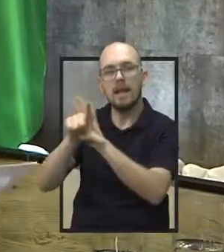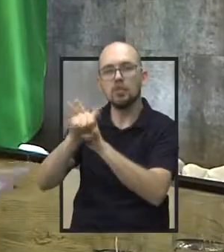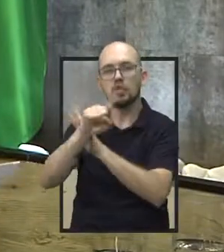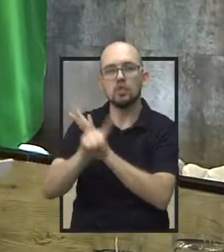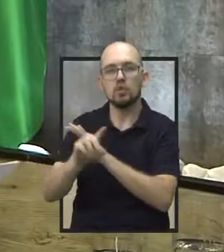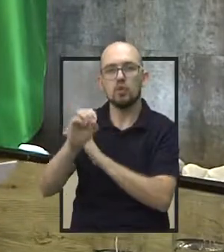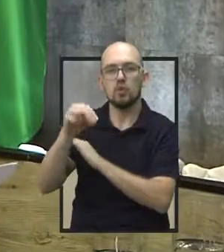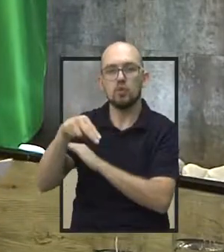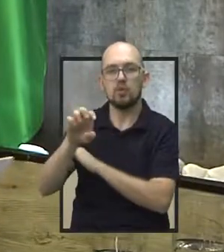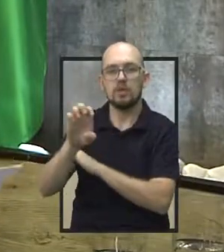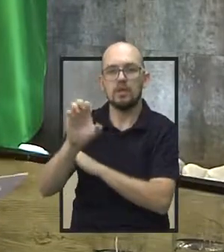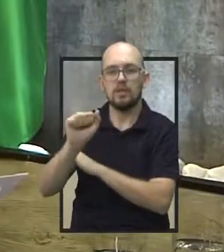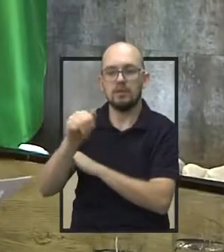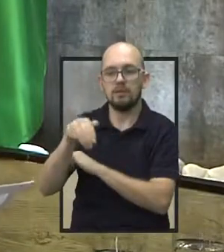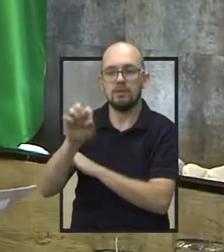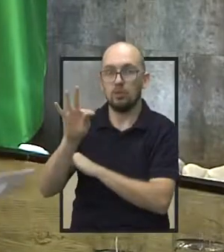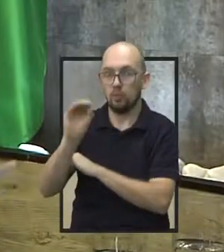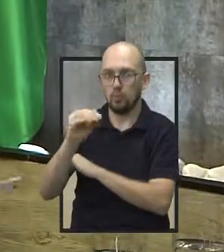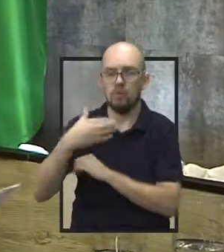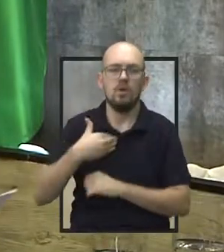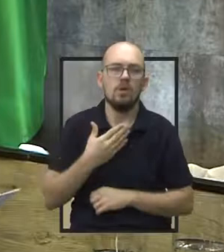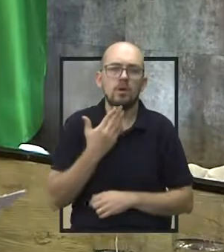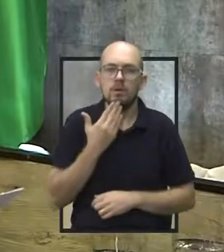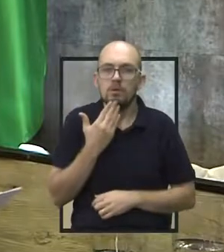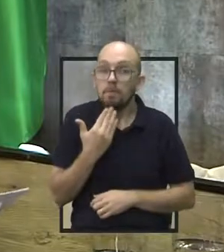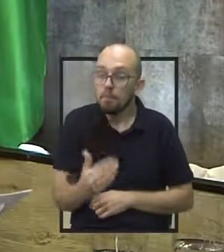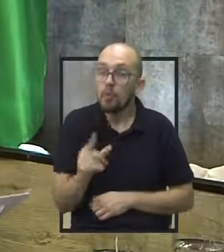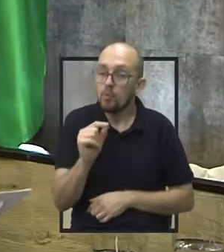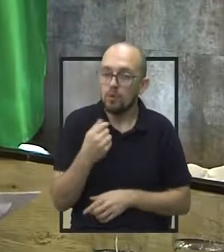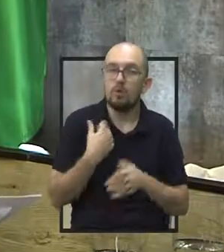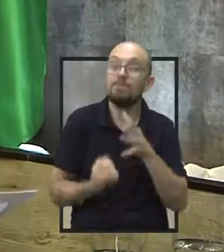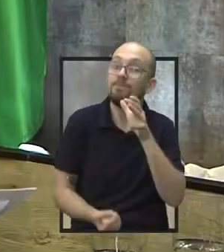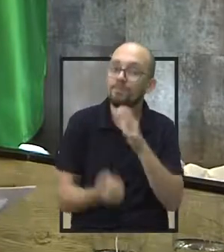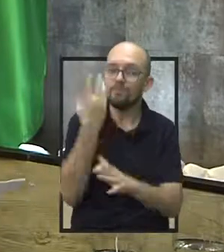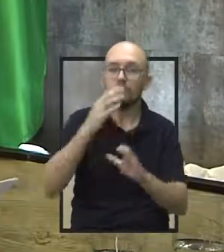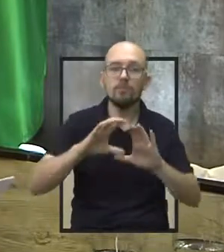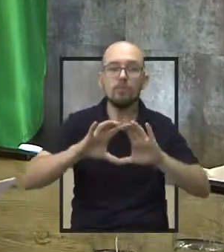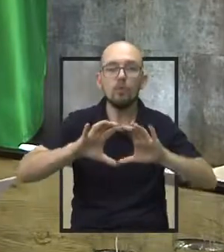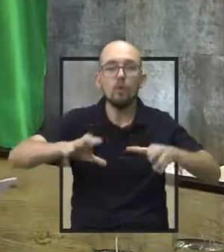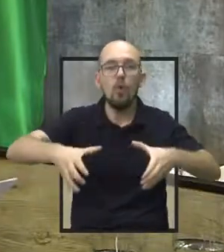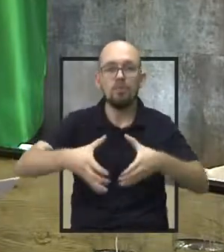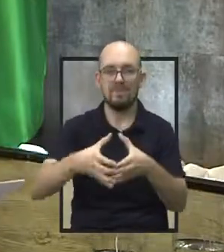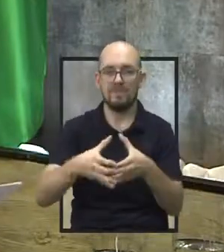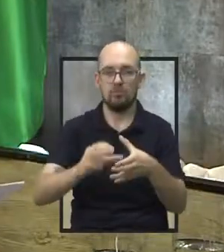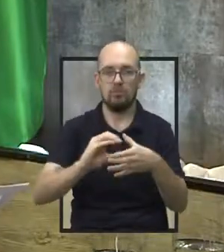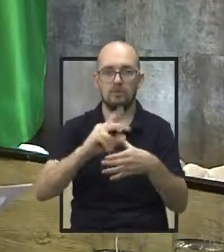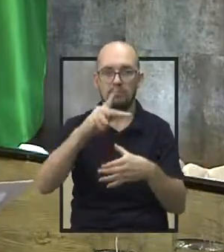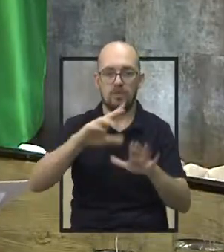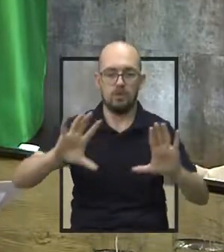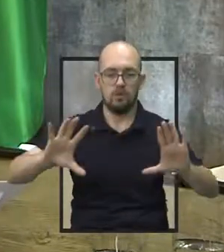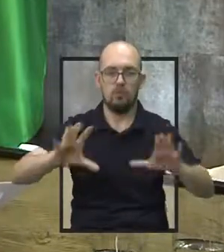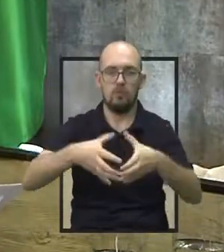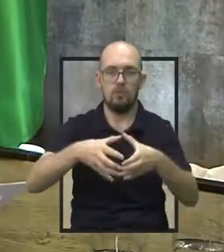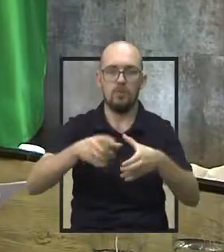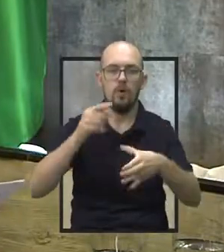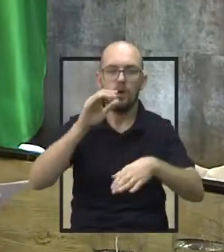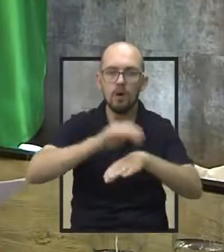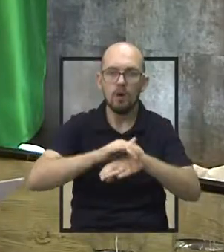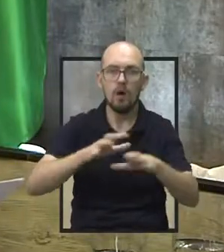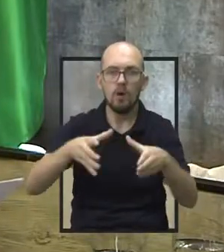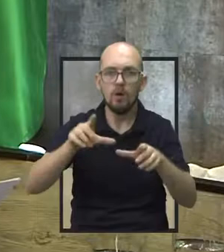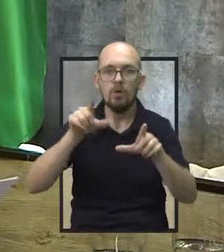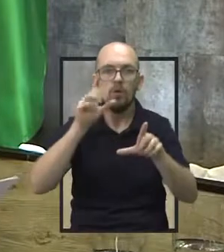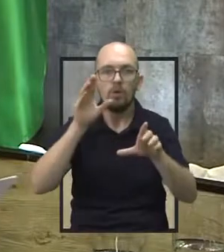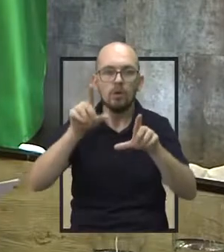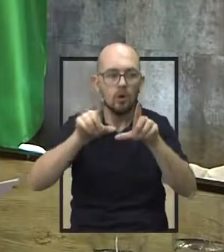pedido, inclusive, que tem uma comissão, que foi criada por lei e uma comissão aqui nesta casa, para revisar esses